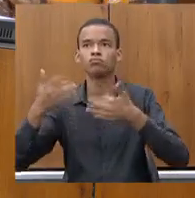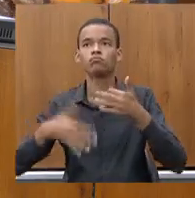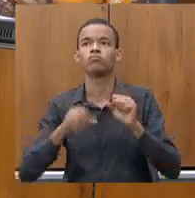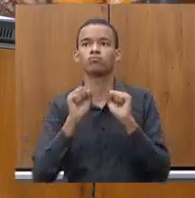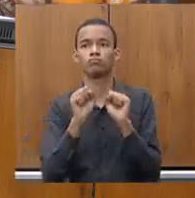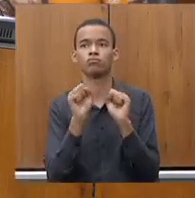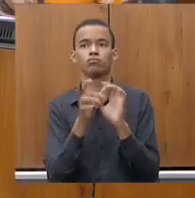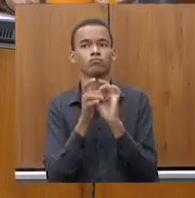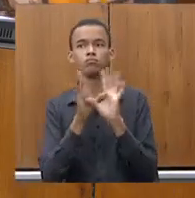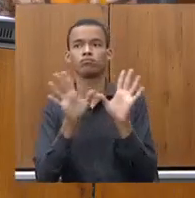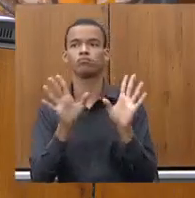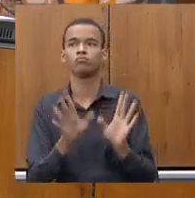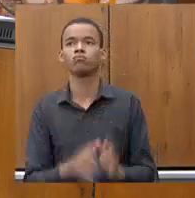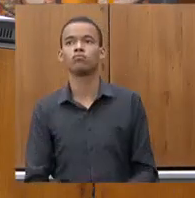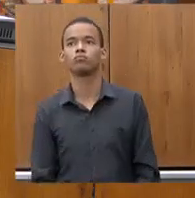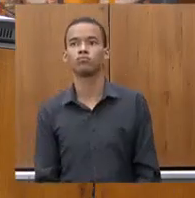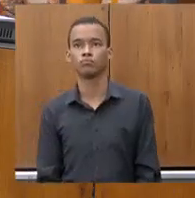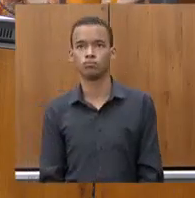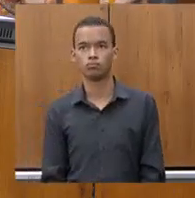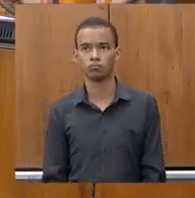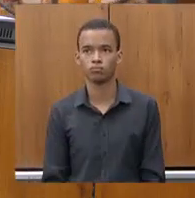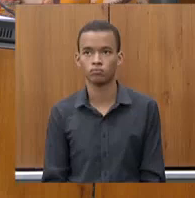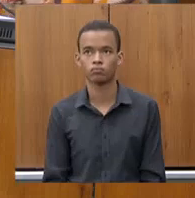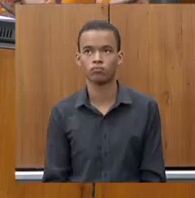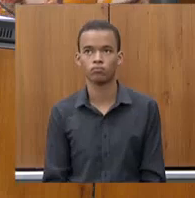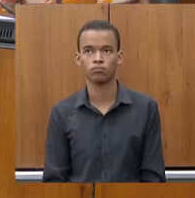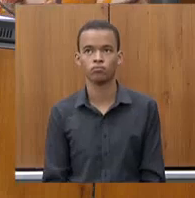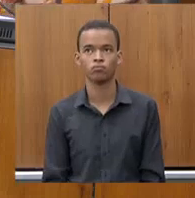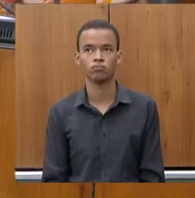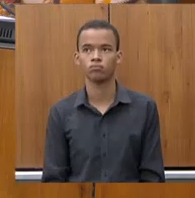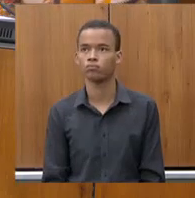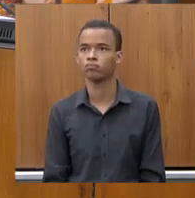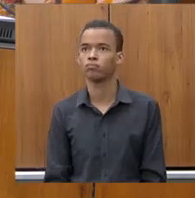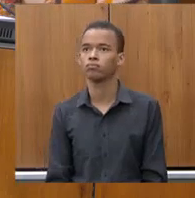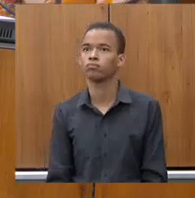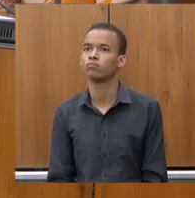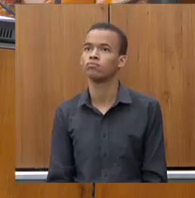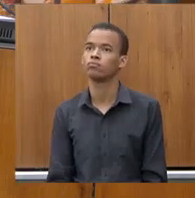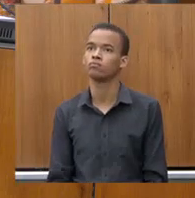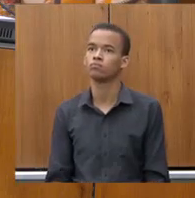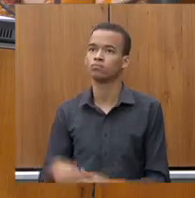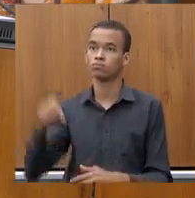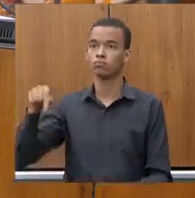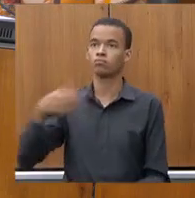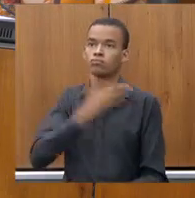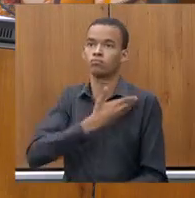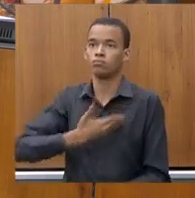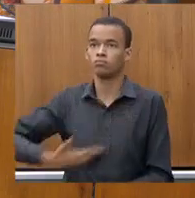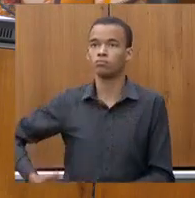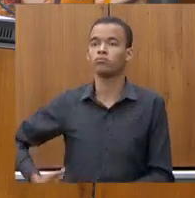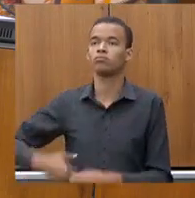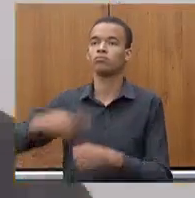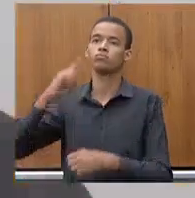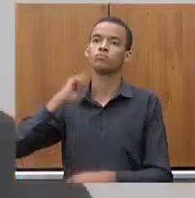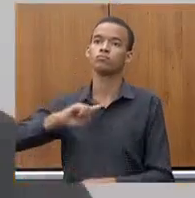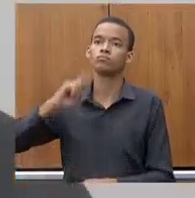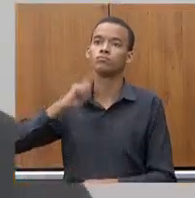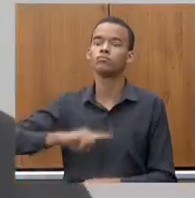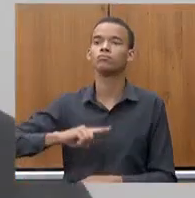secretário Fernando Passalho. O governo de Minas não investiu 1% constitucional